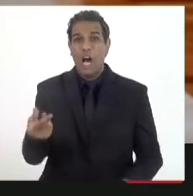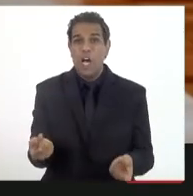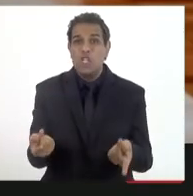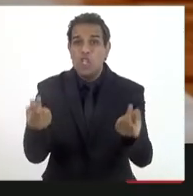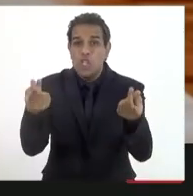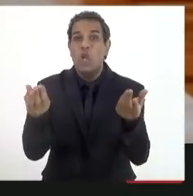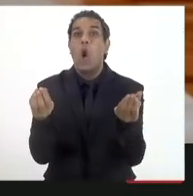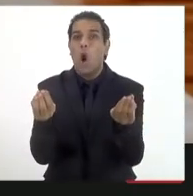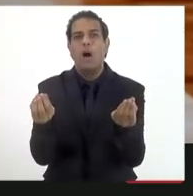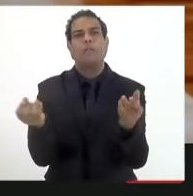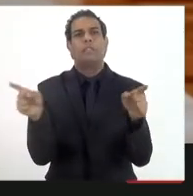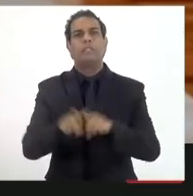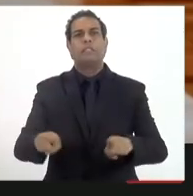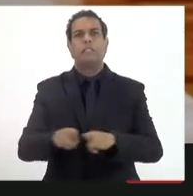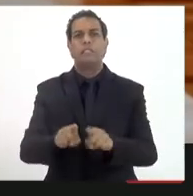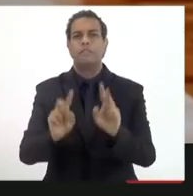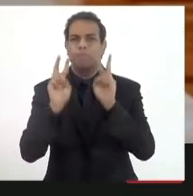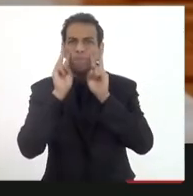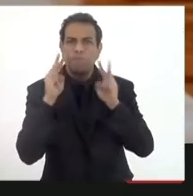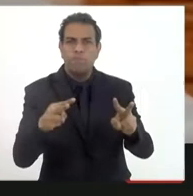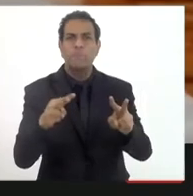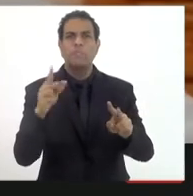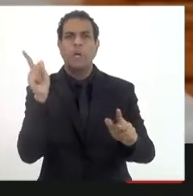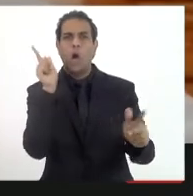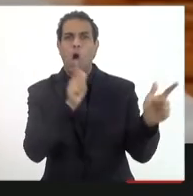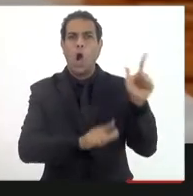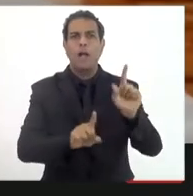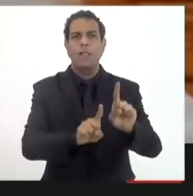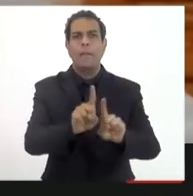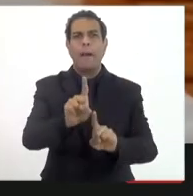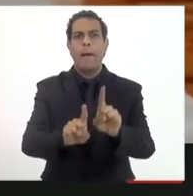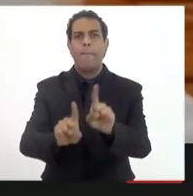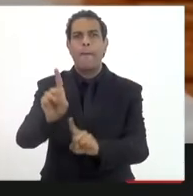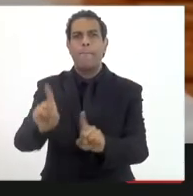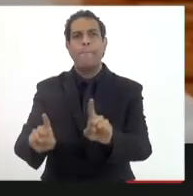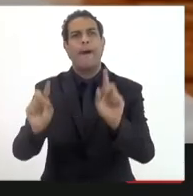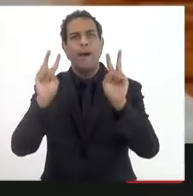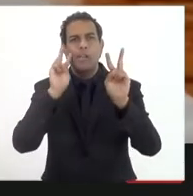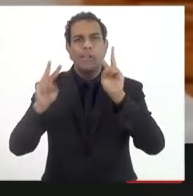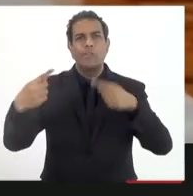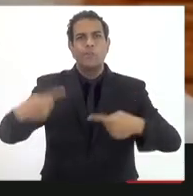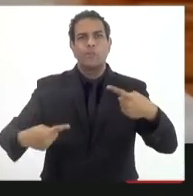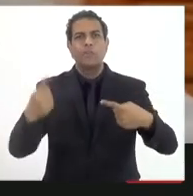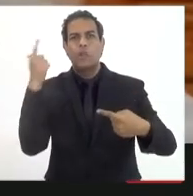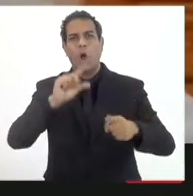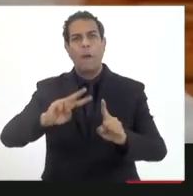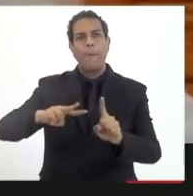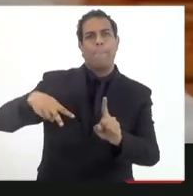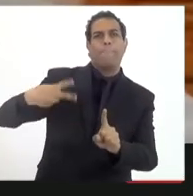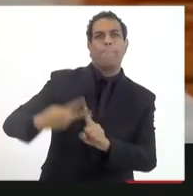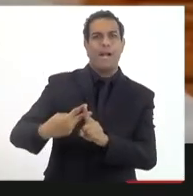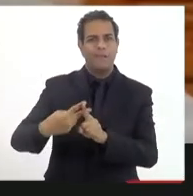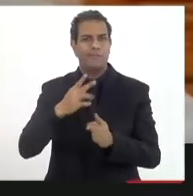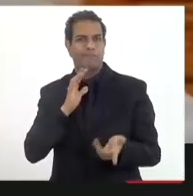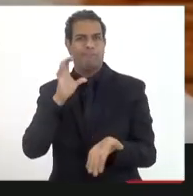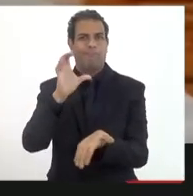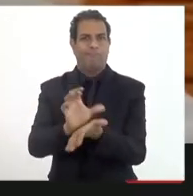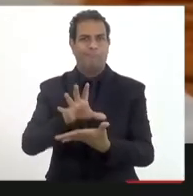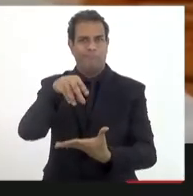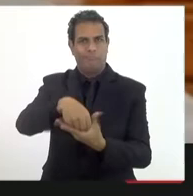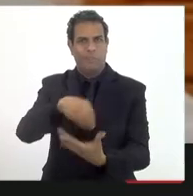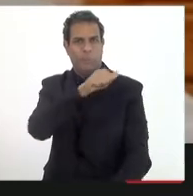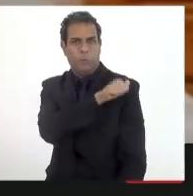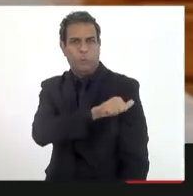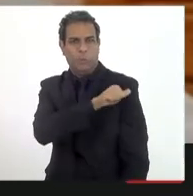preocupado também da gente, daqui a pouco, estar gerando superávit. Essa é uma discussão importante. Com a